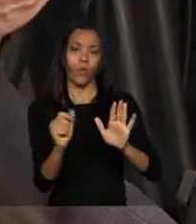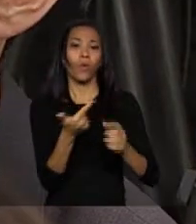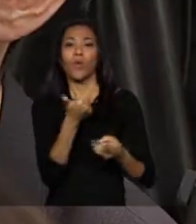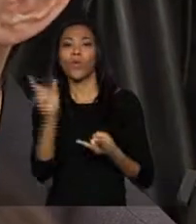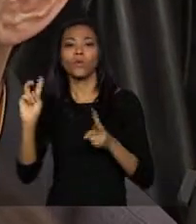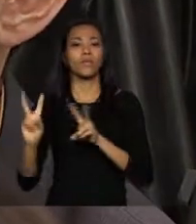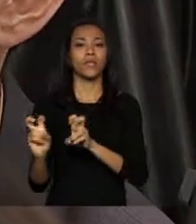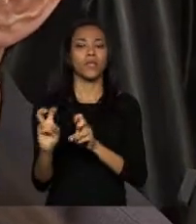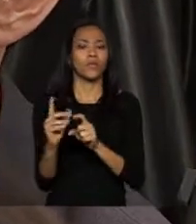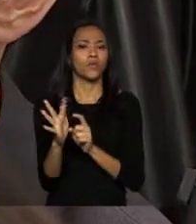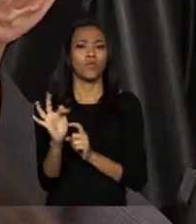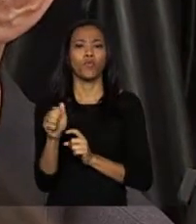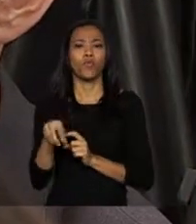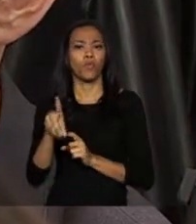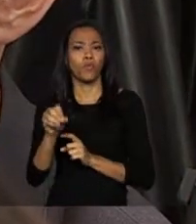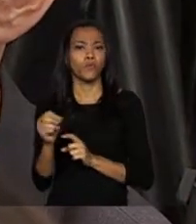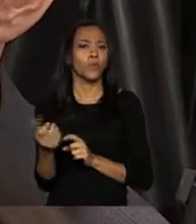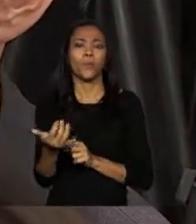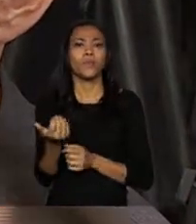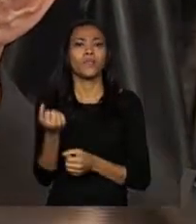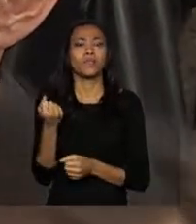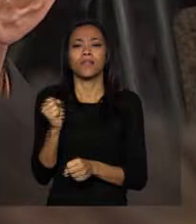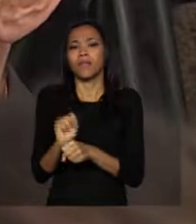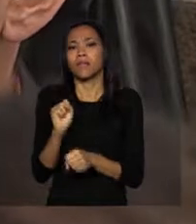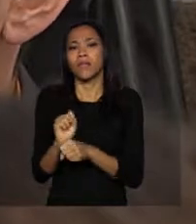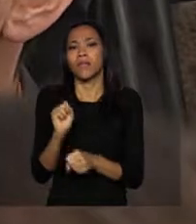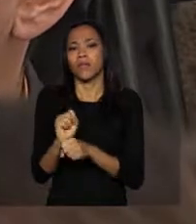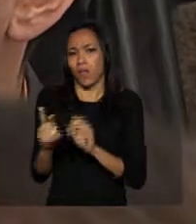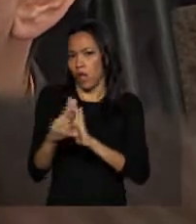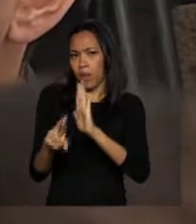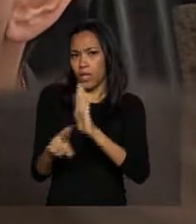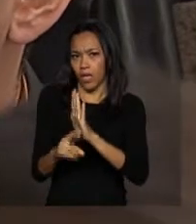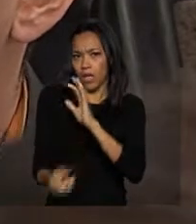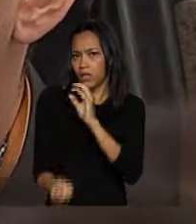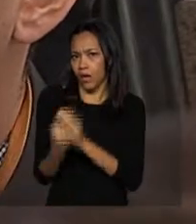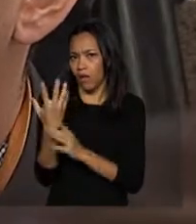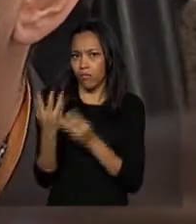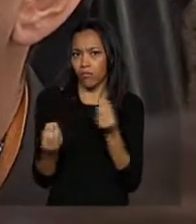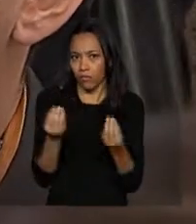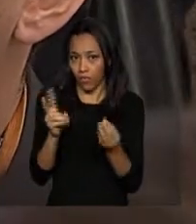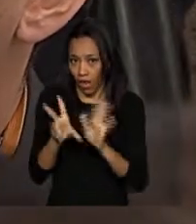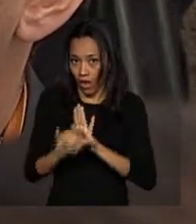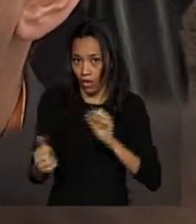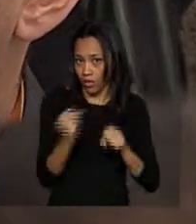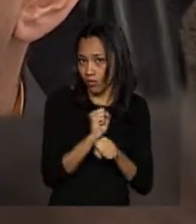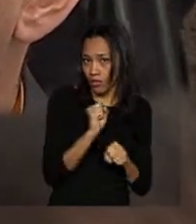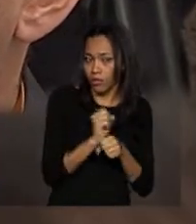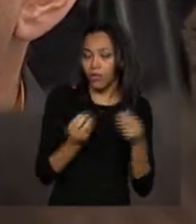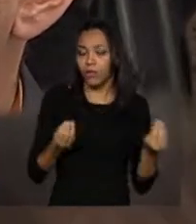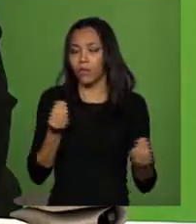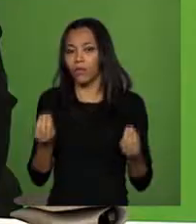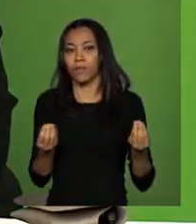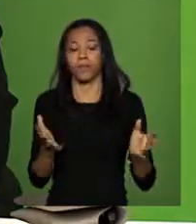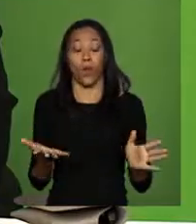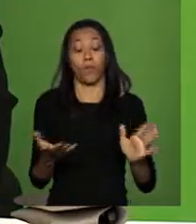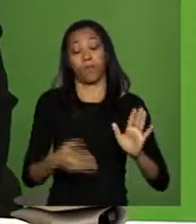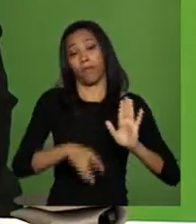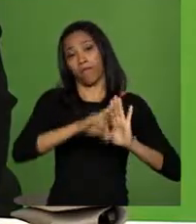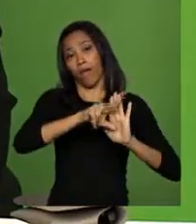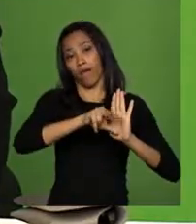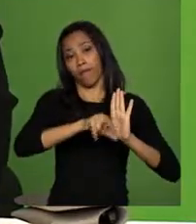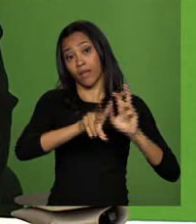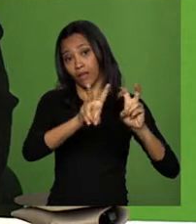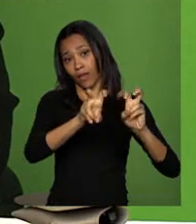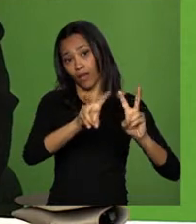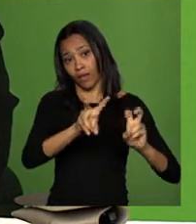fundo. O que depende de regulamentação exatamente da lei? A questão do fundo é uma delas, certo? Bom, a lei tem muitos aspectos que devem ser